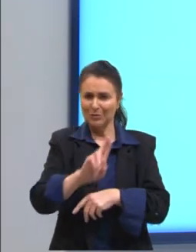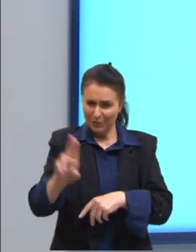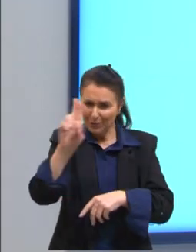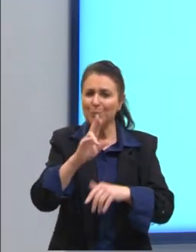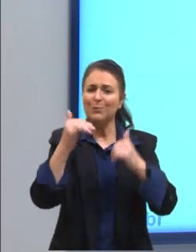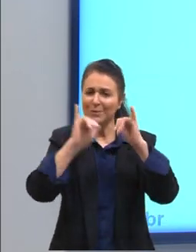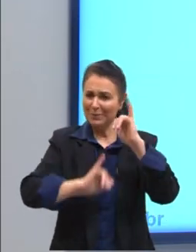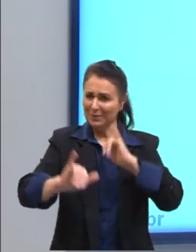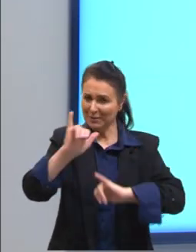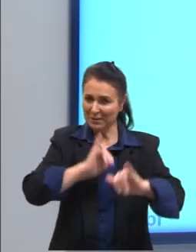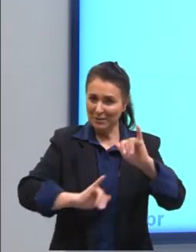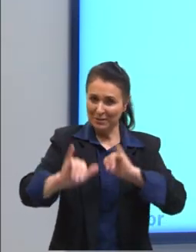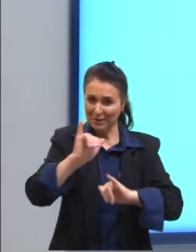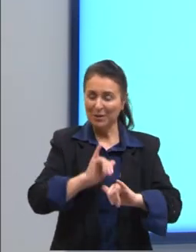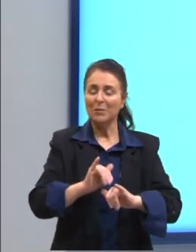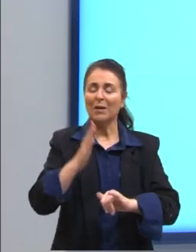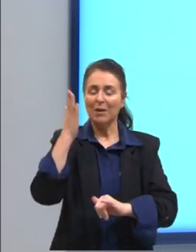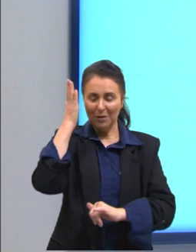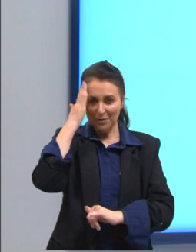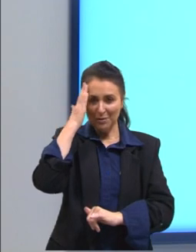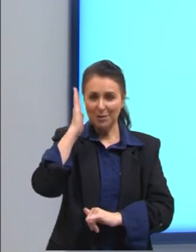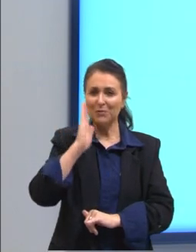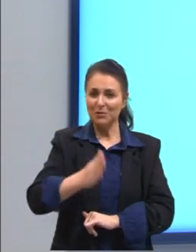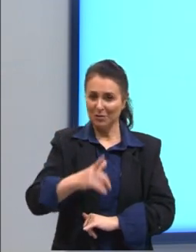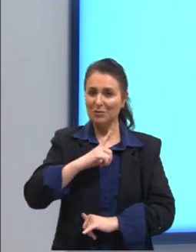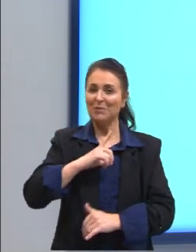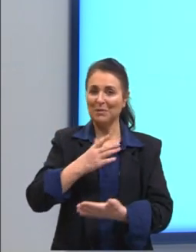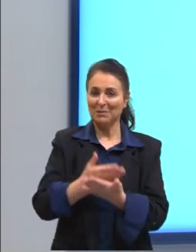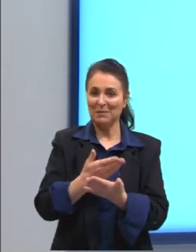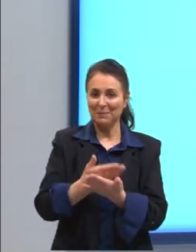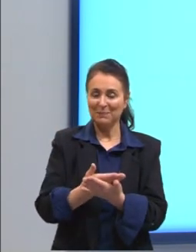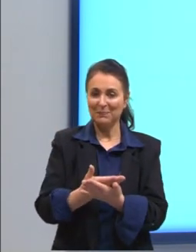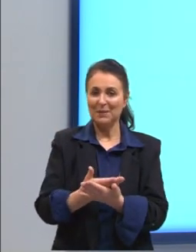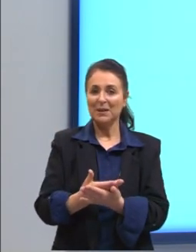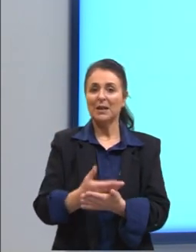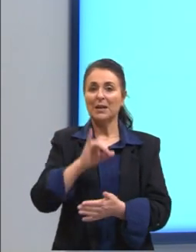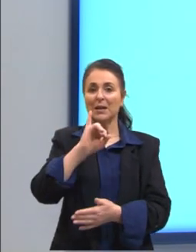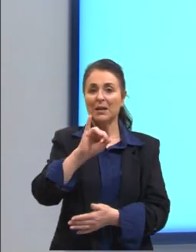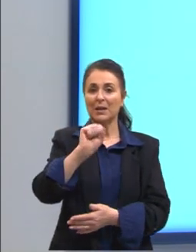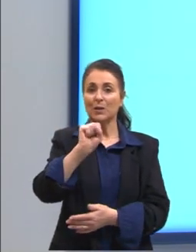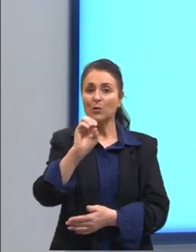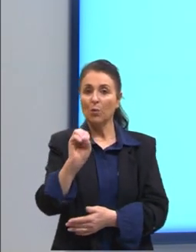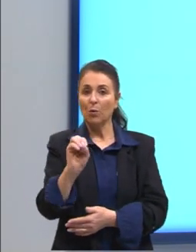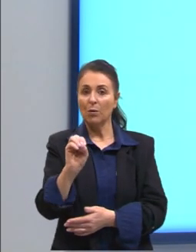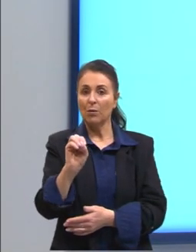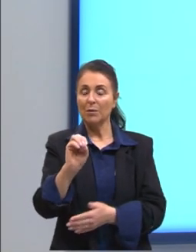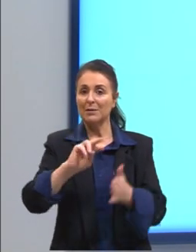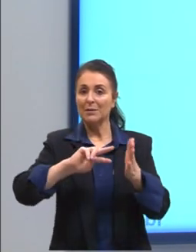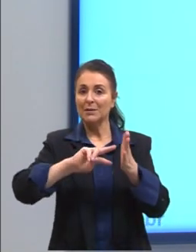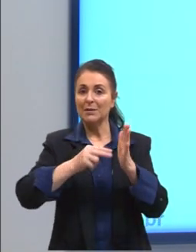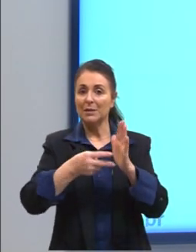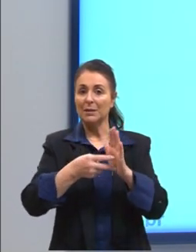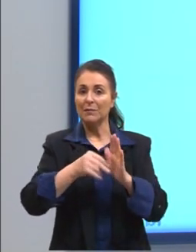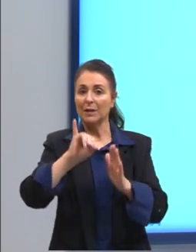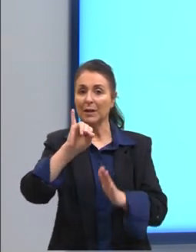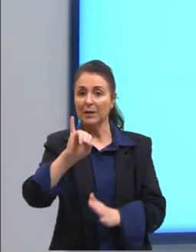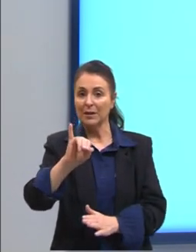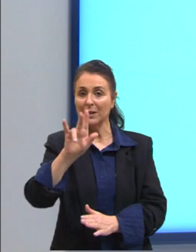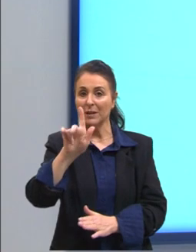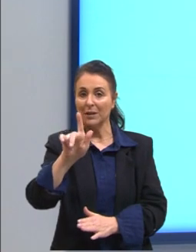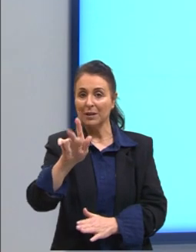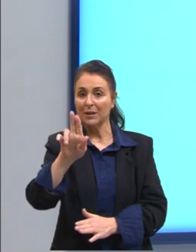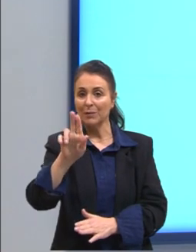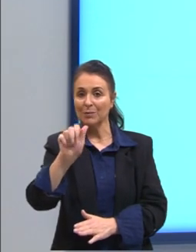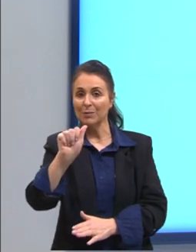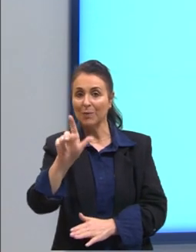lá em química. Eu sei que vocês já tiveram uma aula sobre isso. Iso significa igual. Então, sempre que a gente